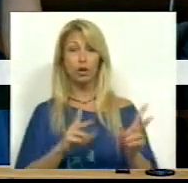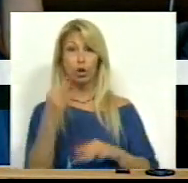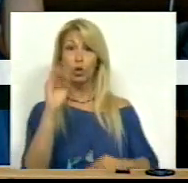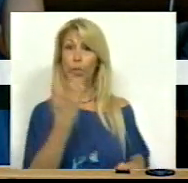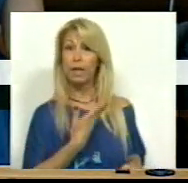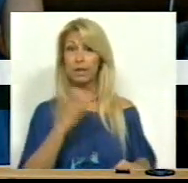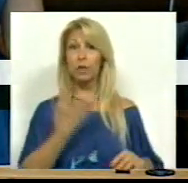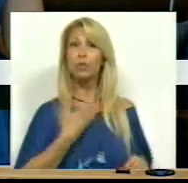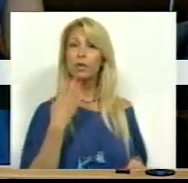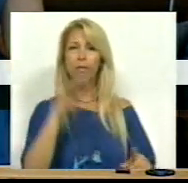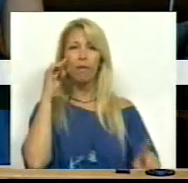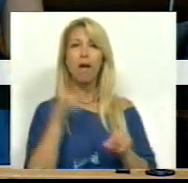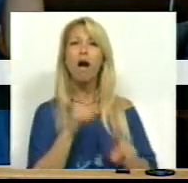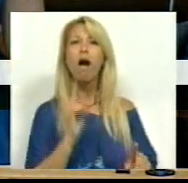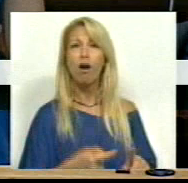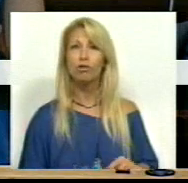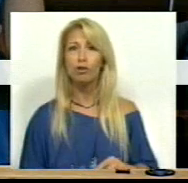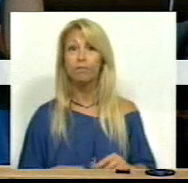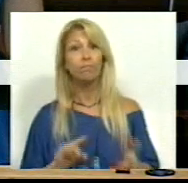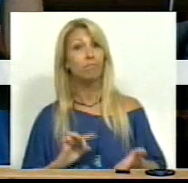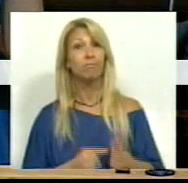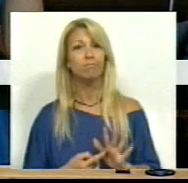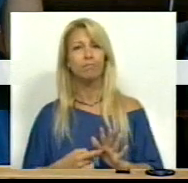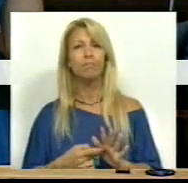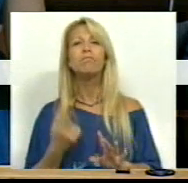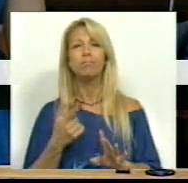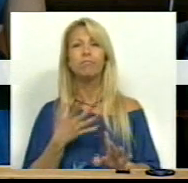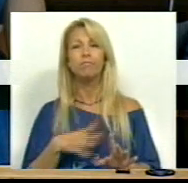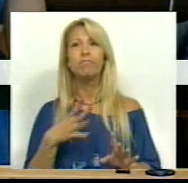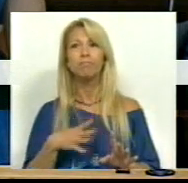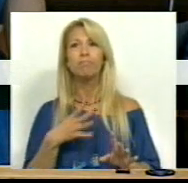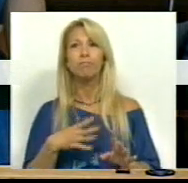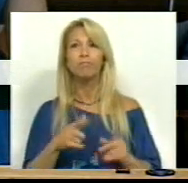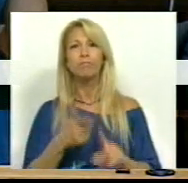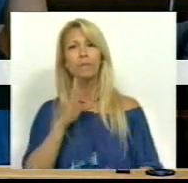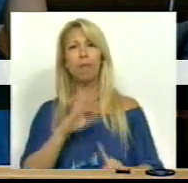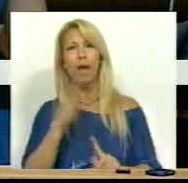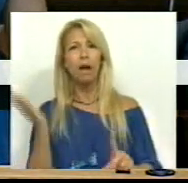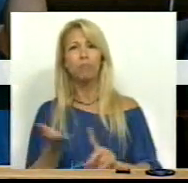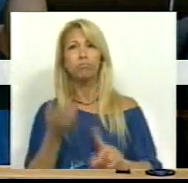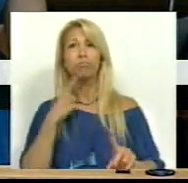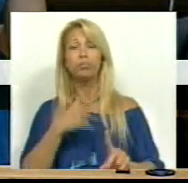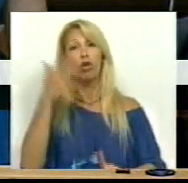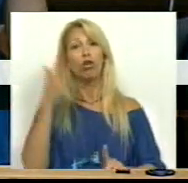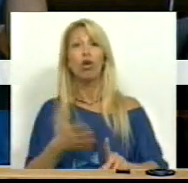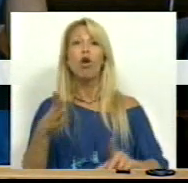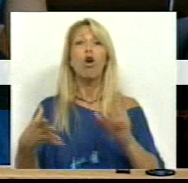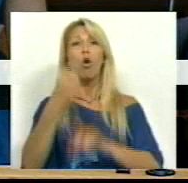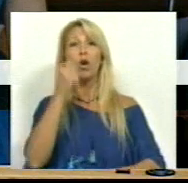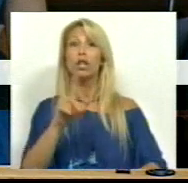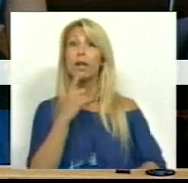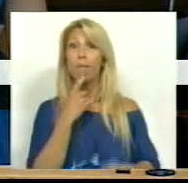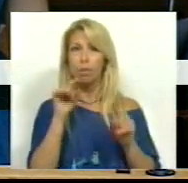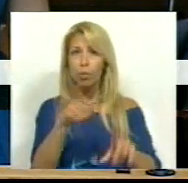CDS, o que ela visa no essencial é ajustar contas com esta importante conquista de abril. E fica aqui o nosso compromisso, o